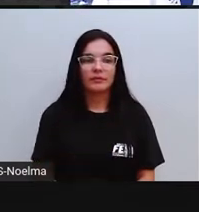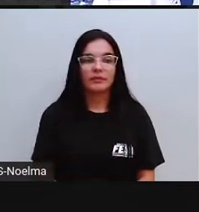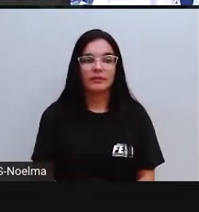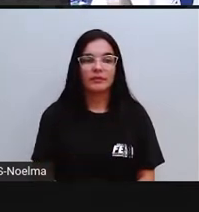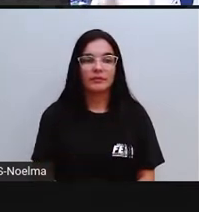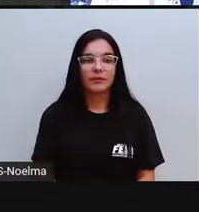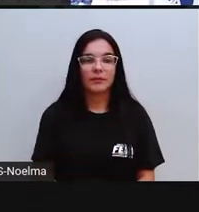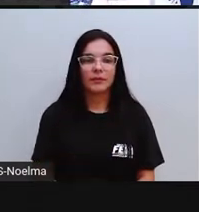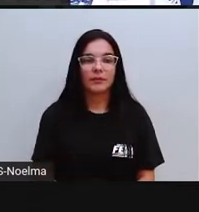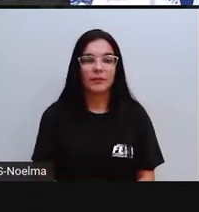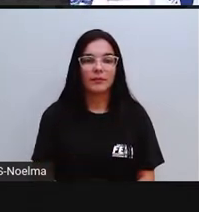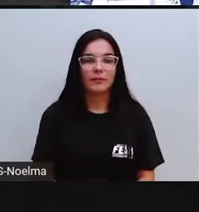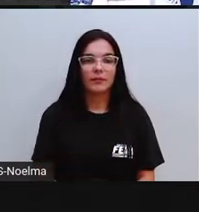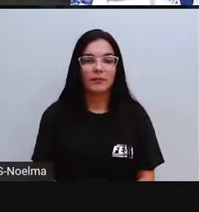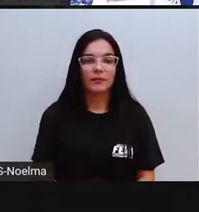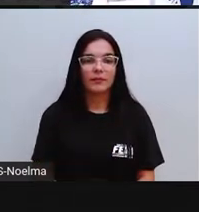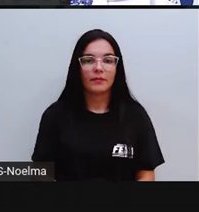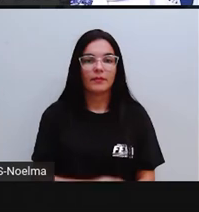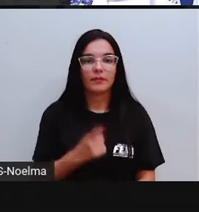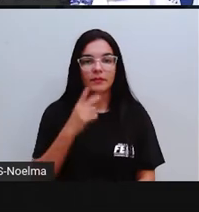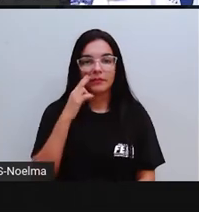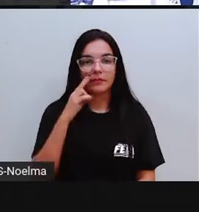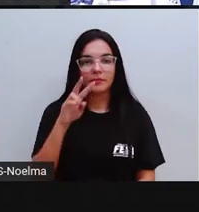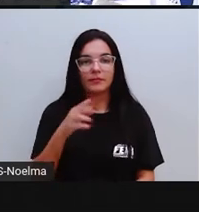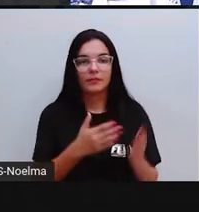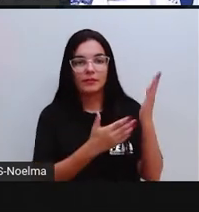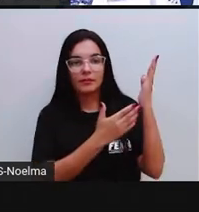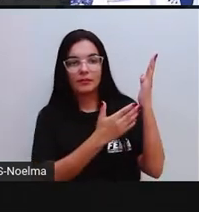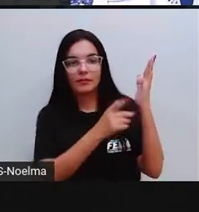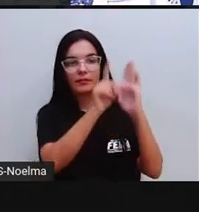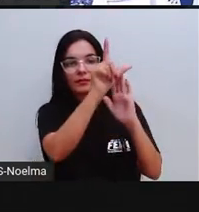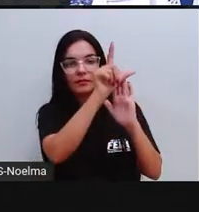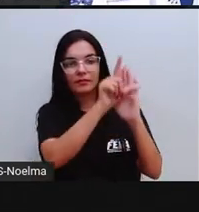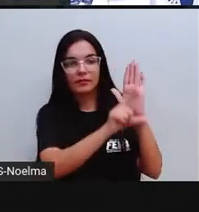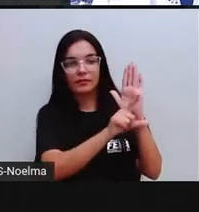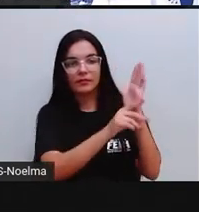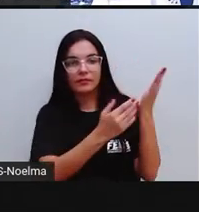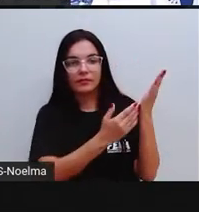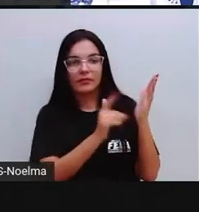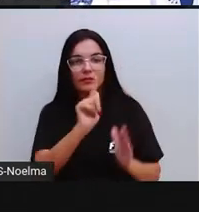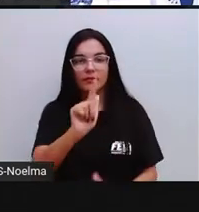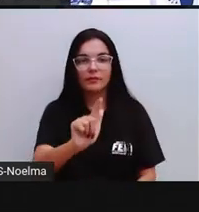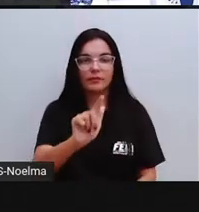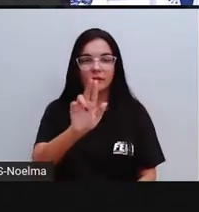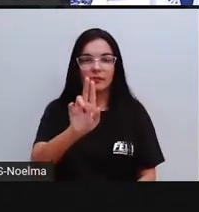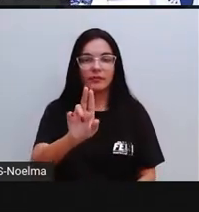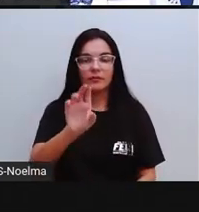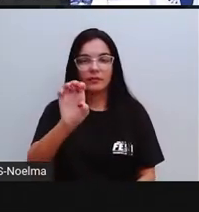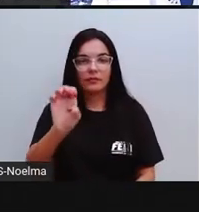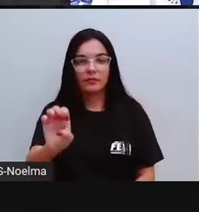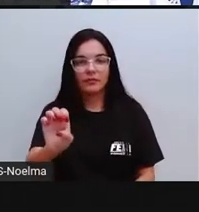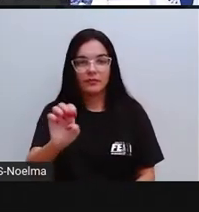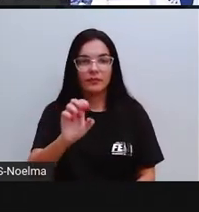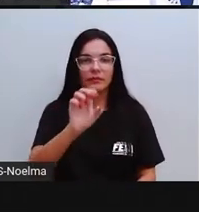Olha lá, caranguejo, fogueira, foguete,